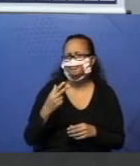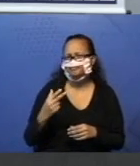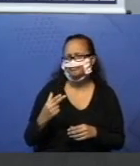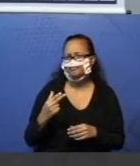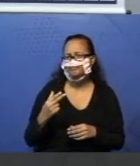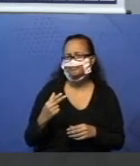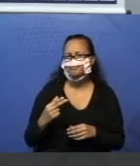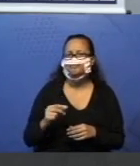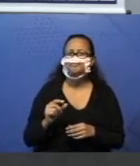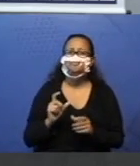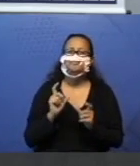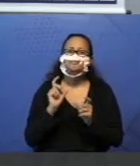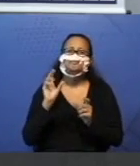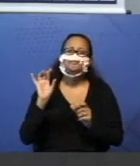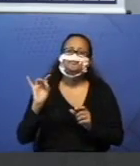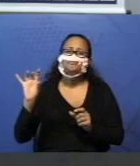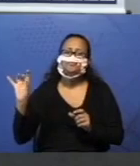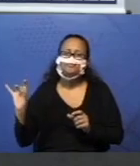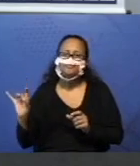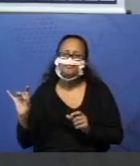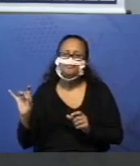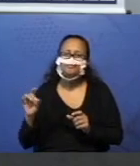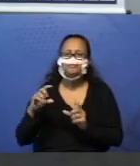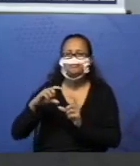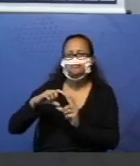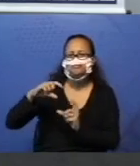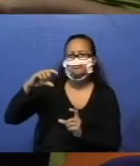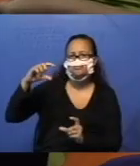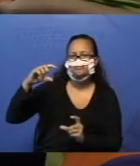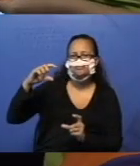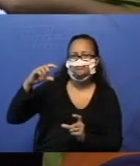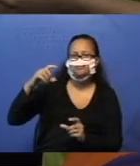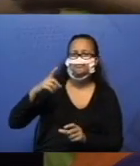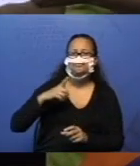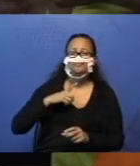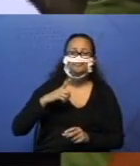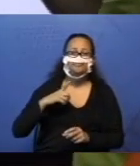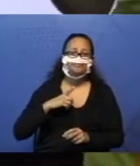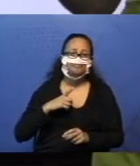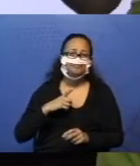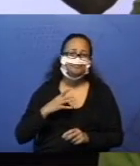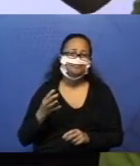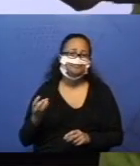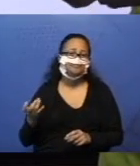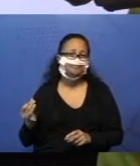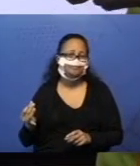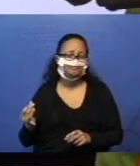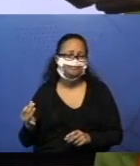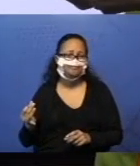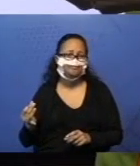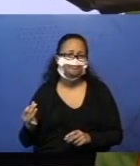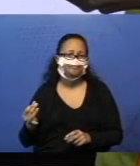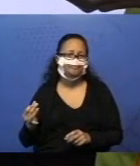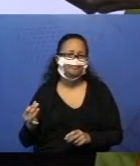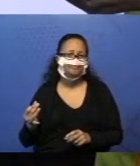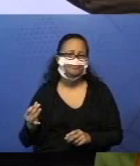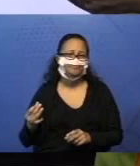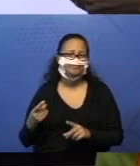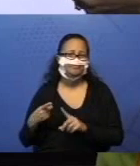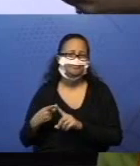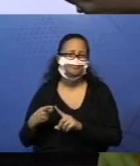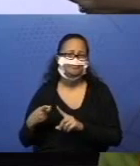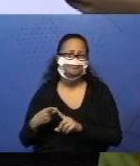Cada barrinha, ela tem um valor. Olha aqui, ó. Cada barrinha tem um valor. A primeira